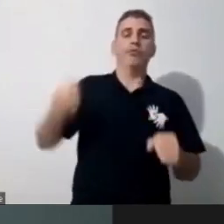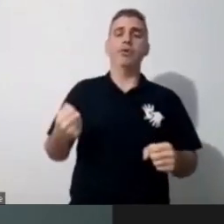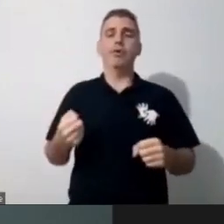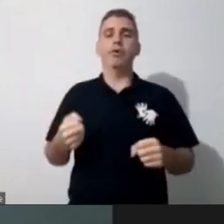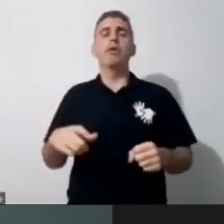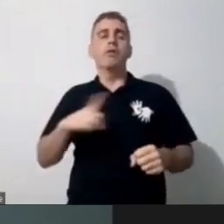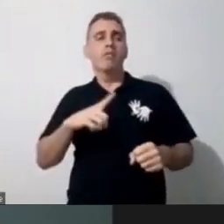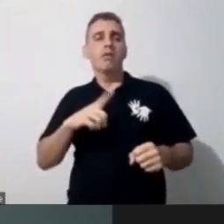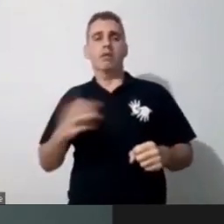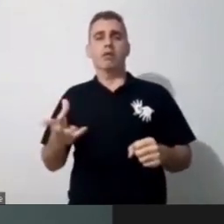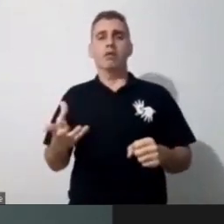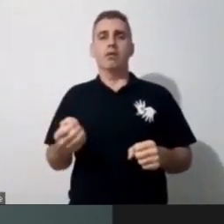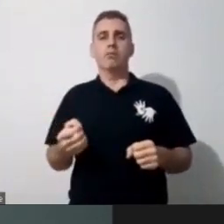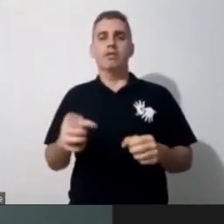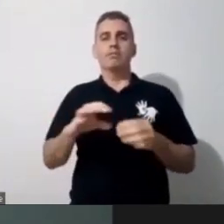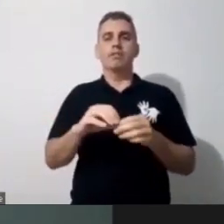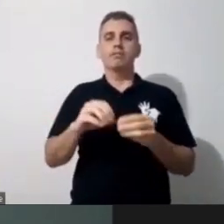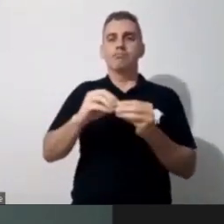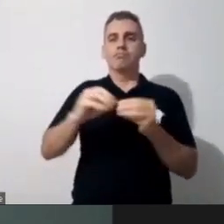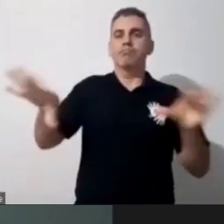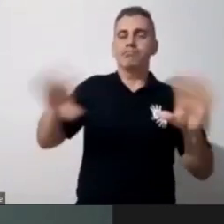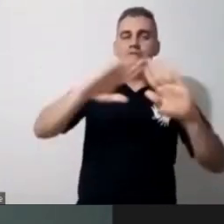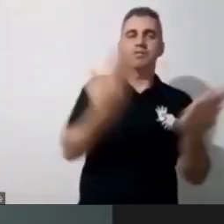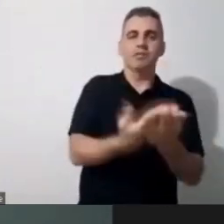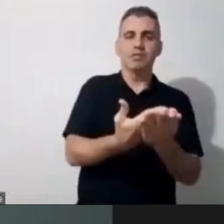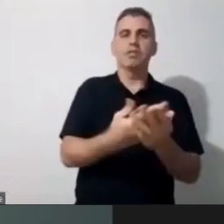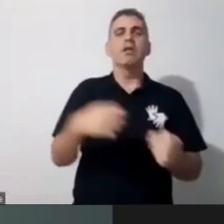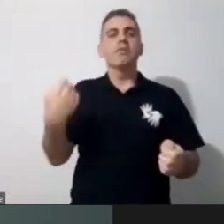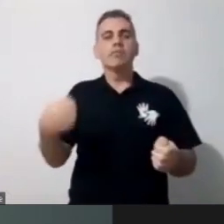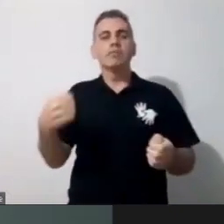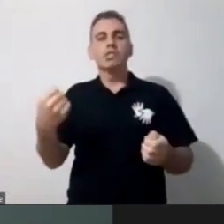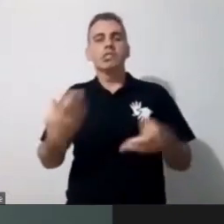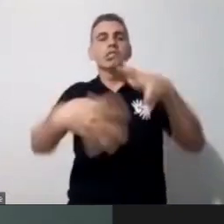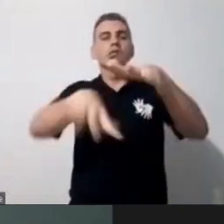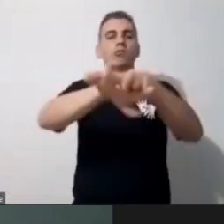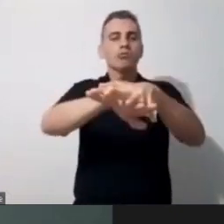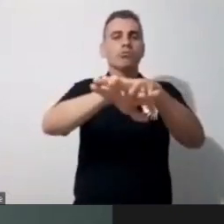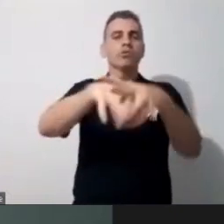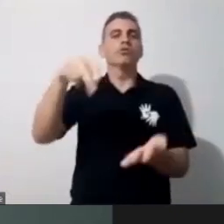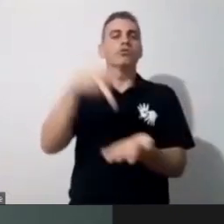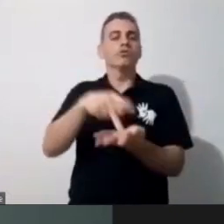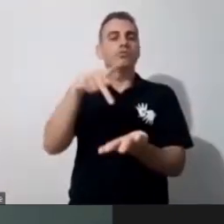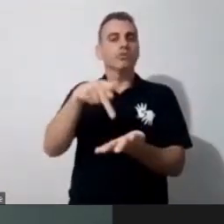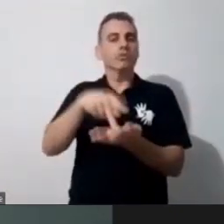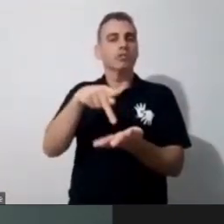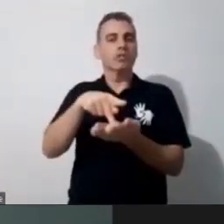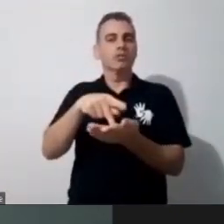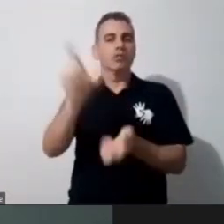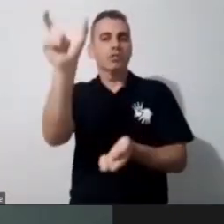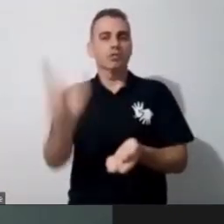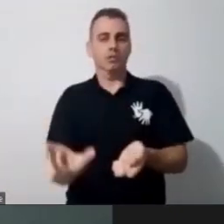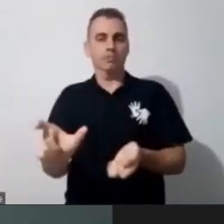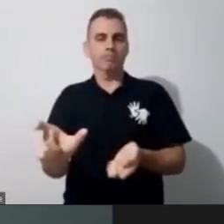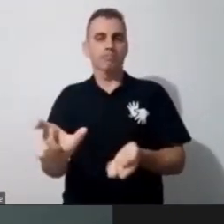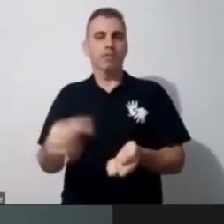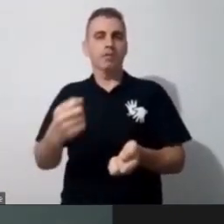conhece, então a gente precisa incluir de verdade, a gente precisa oportunizar que aquele sujeito se descubra a parte fundamental